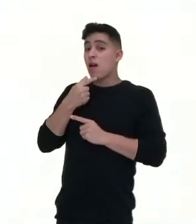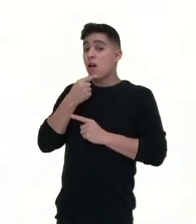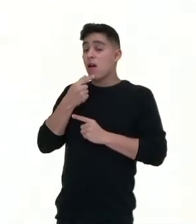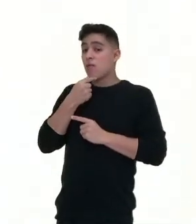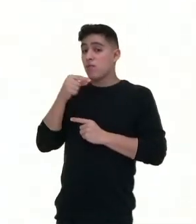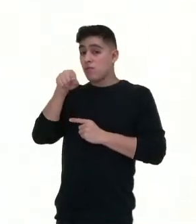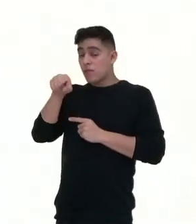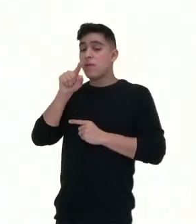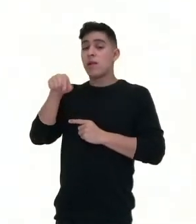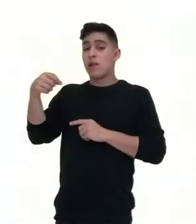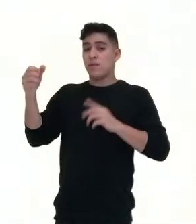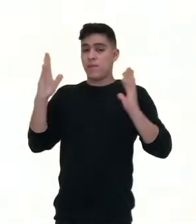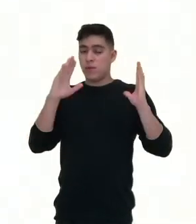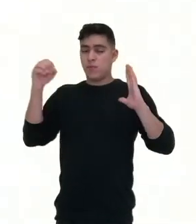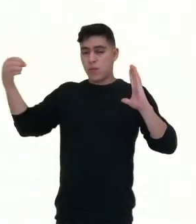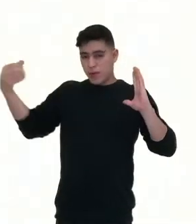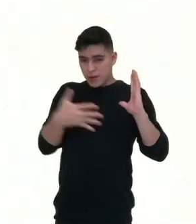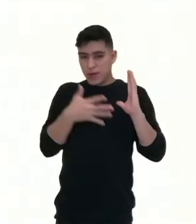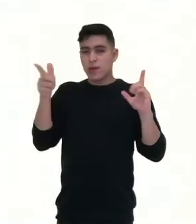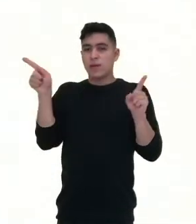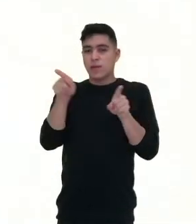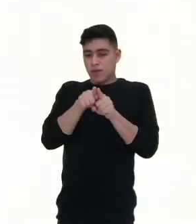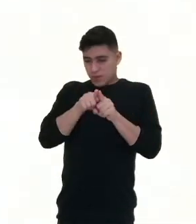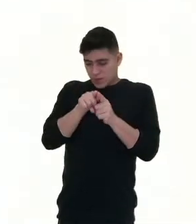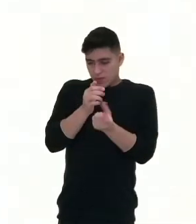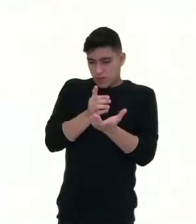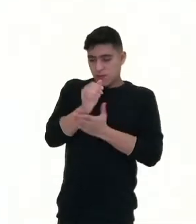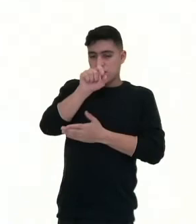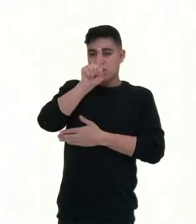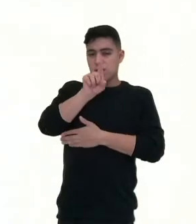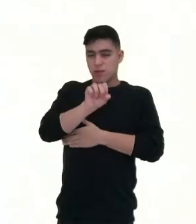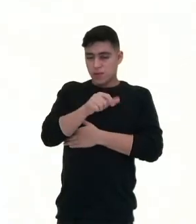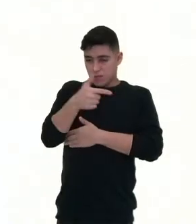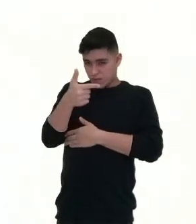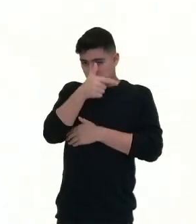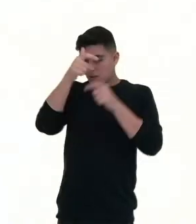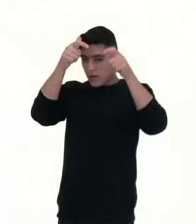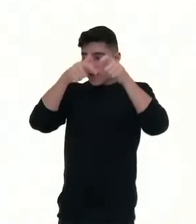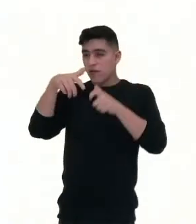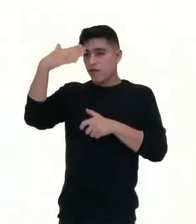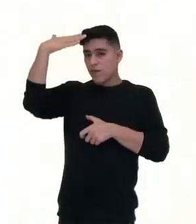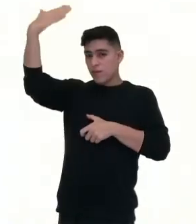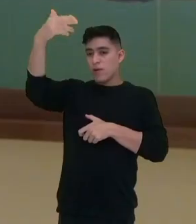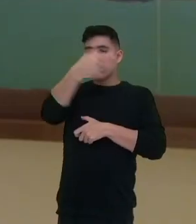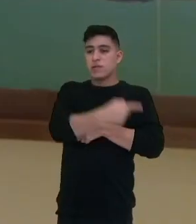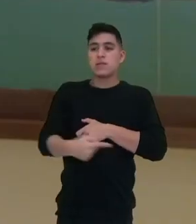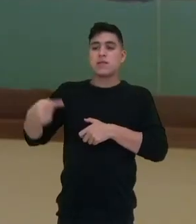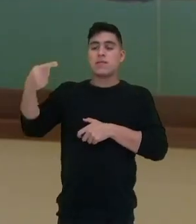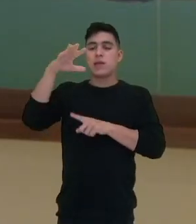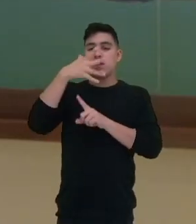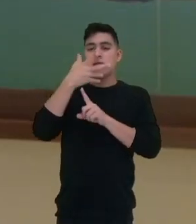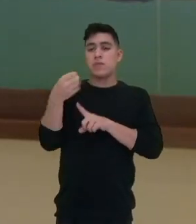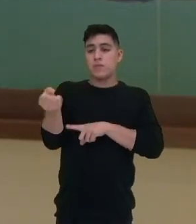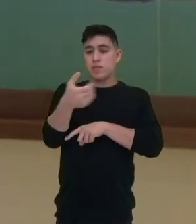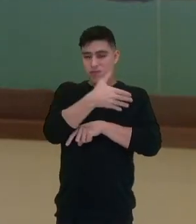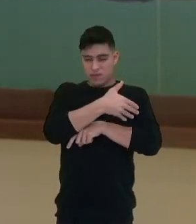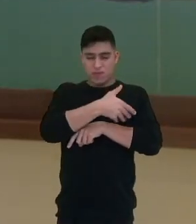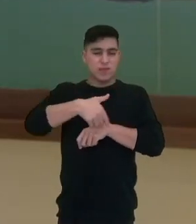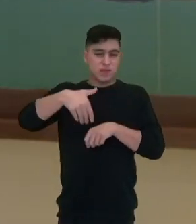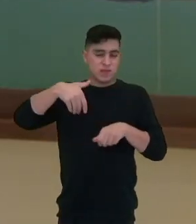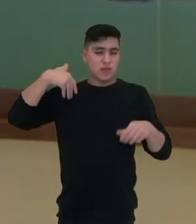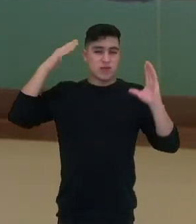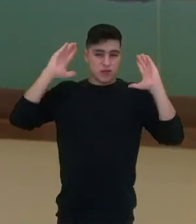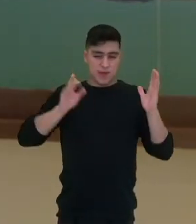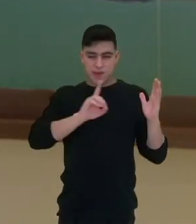também. Começou em 1922, na famosíssima Semana de Arte Moderna, que está fazendo